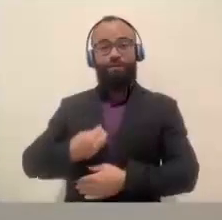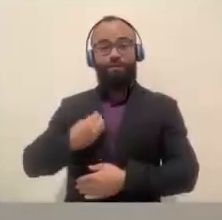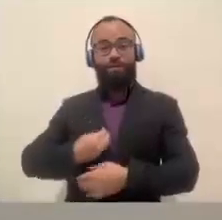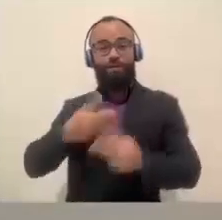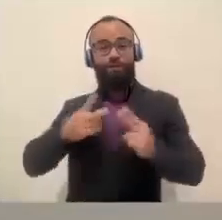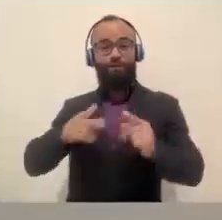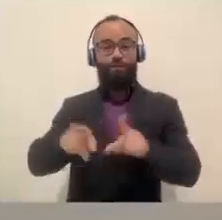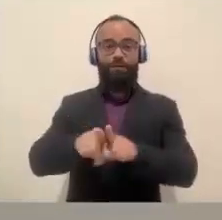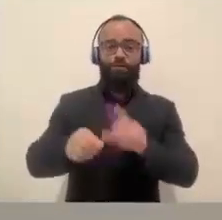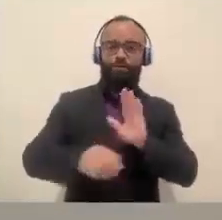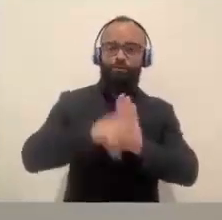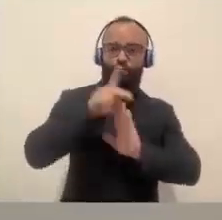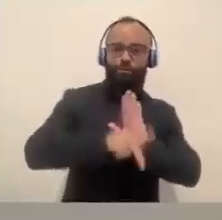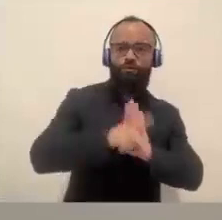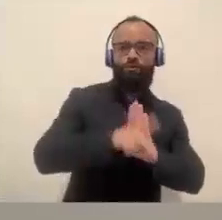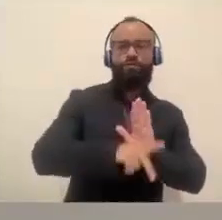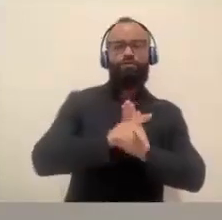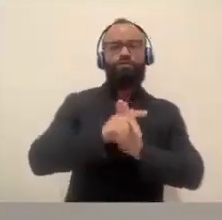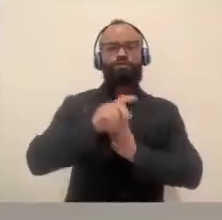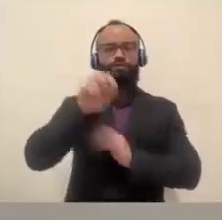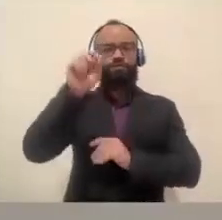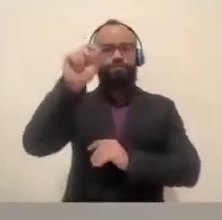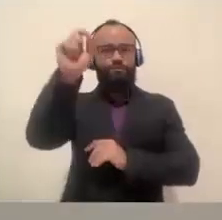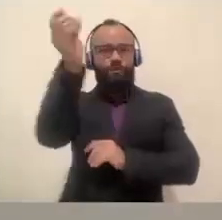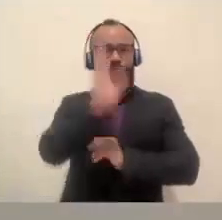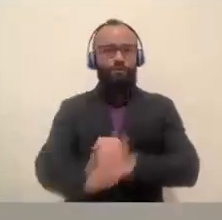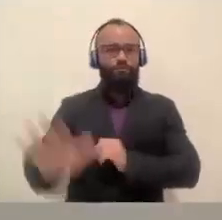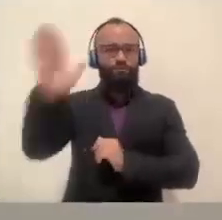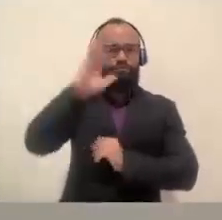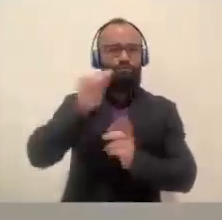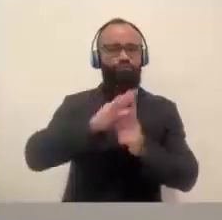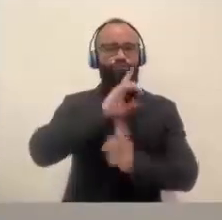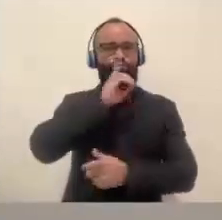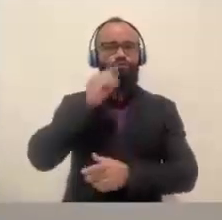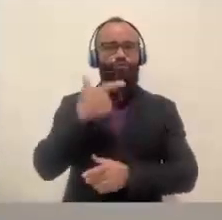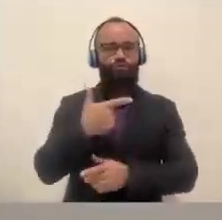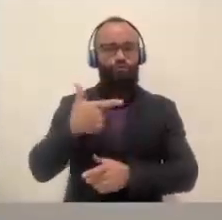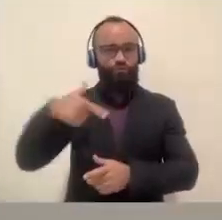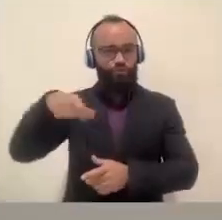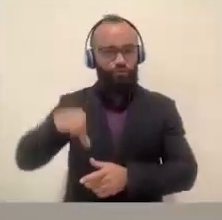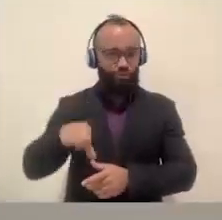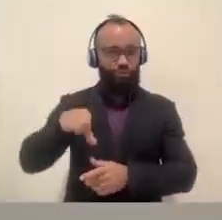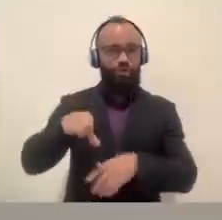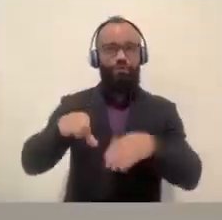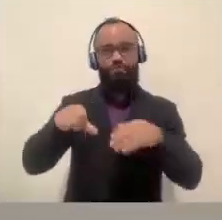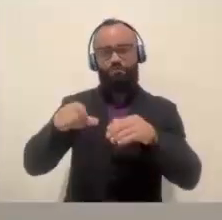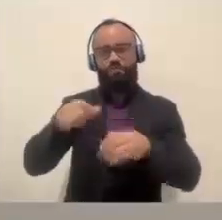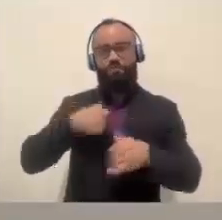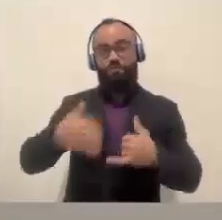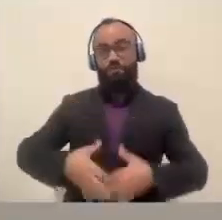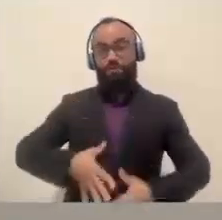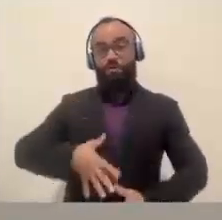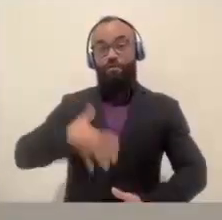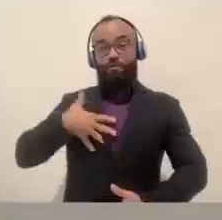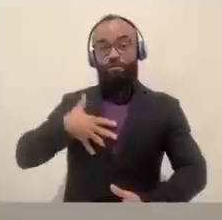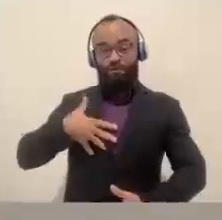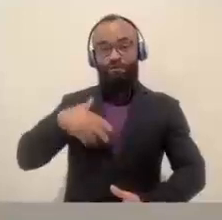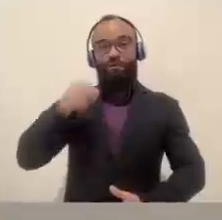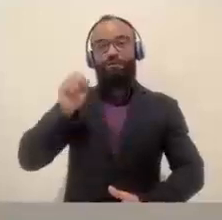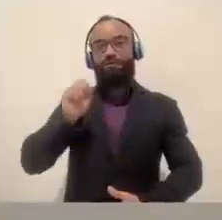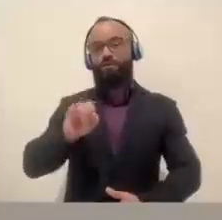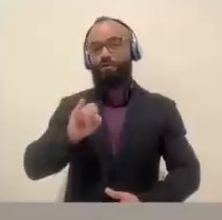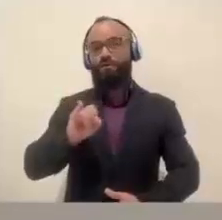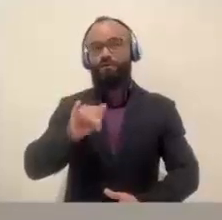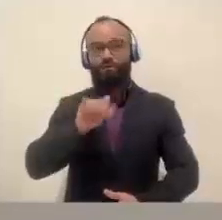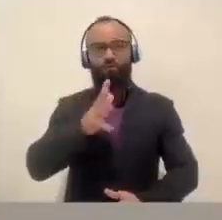de um evento nacional no dia 29. Eu ficaria muito orgulhosa de dizer que não somente, só mais um minuto, senhor presidente,